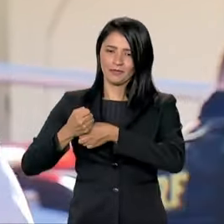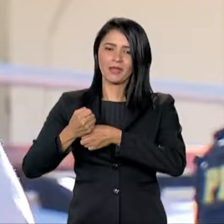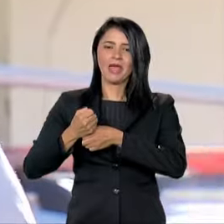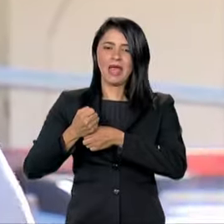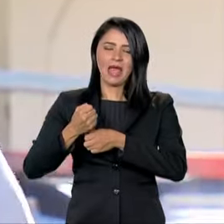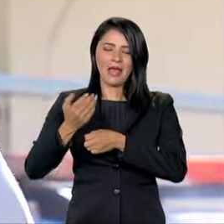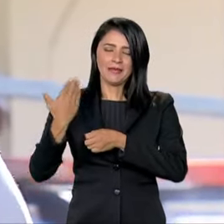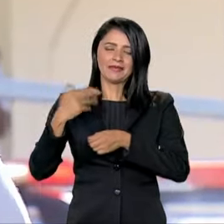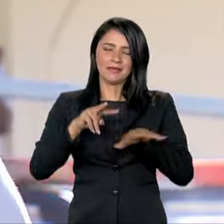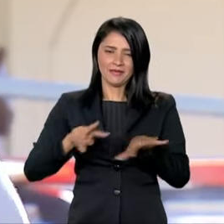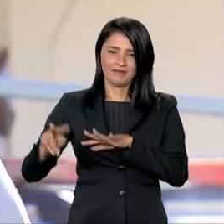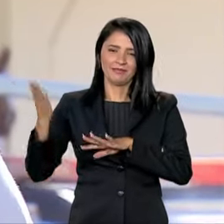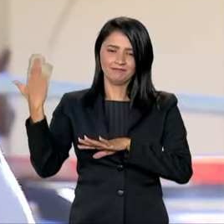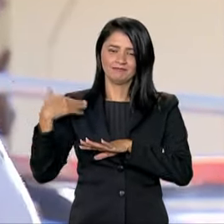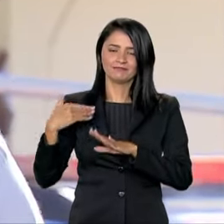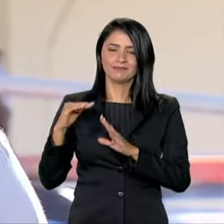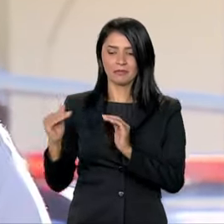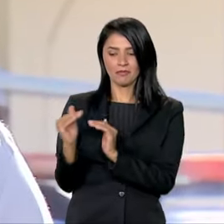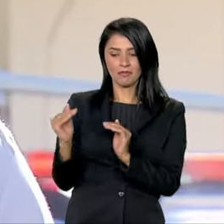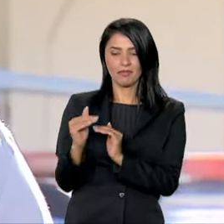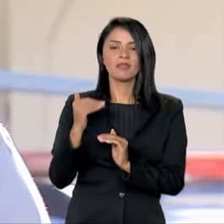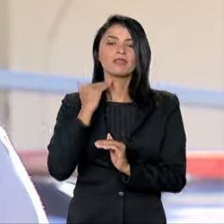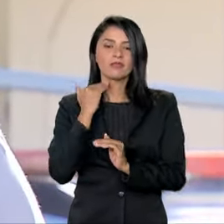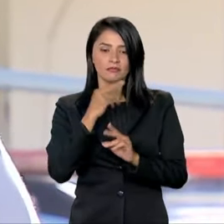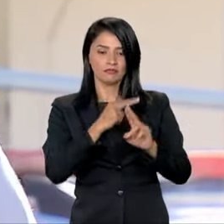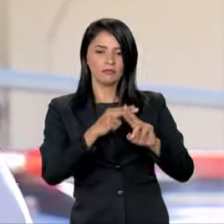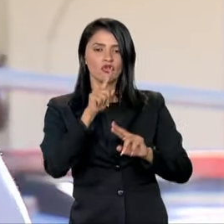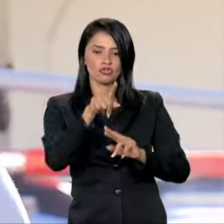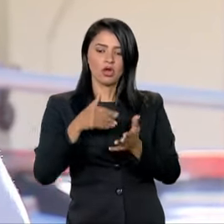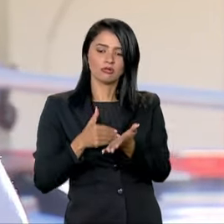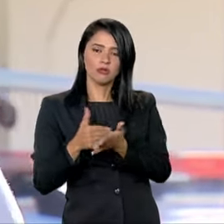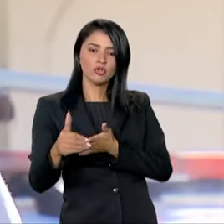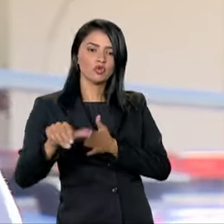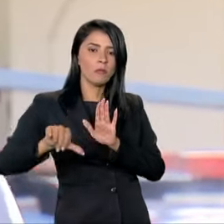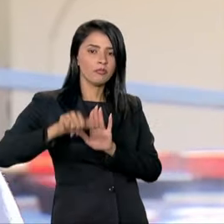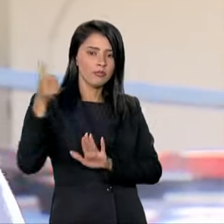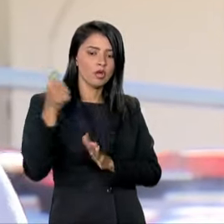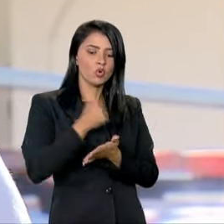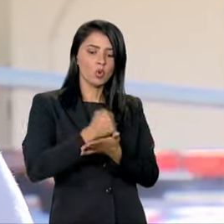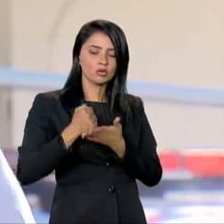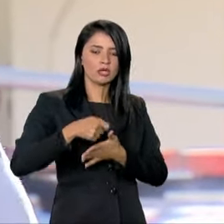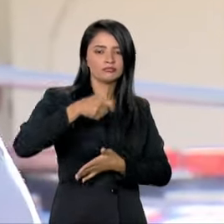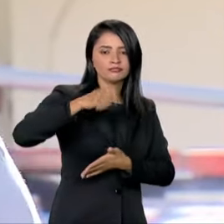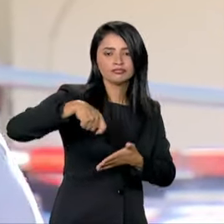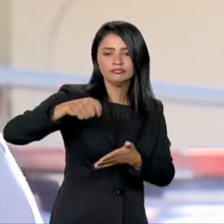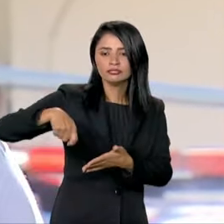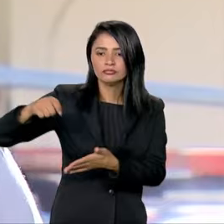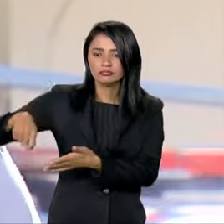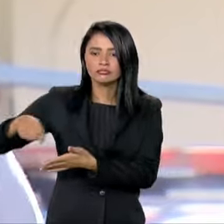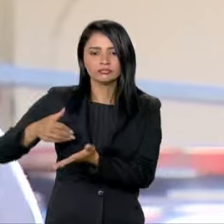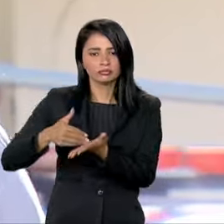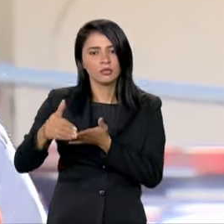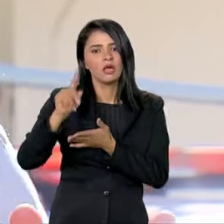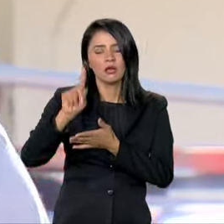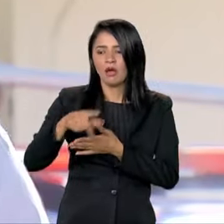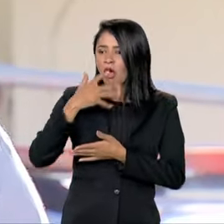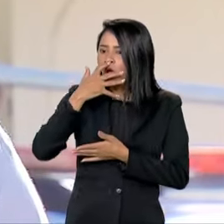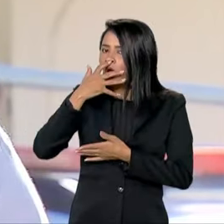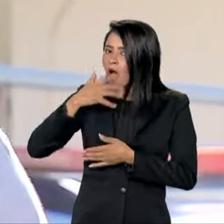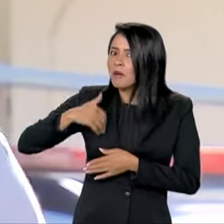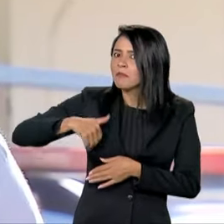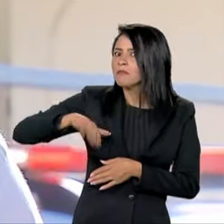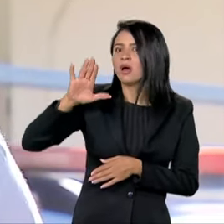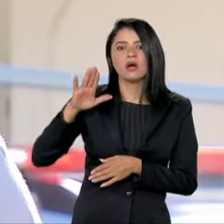começaram a assinar os primeiros contratos. E nós tivemos um resultado muito expressivo. Foram mais de mil